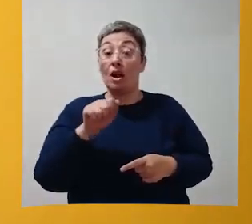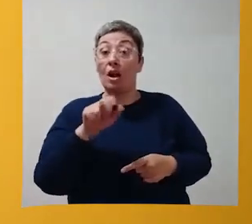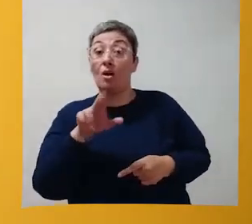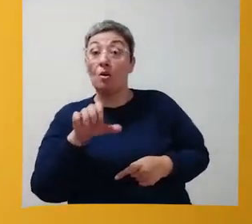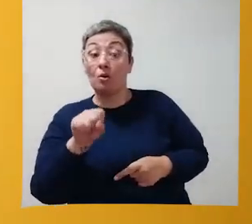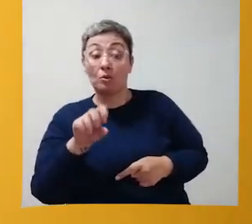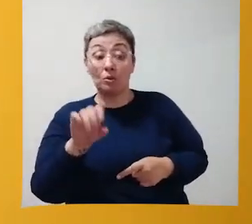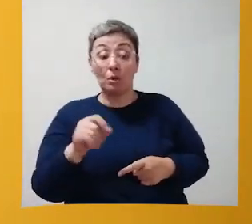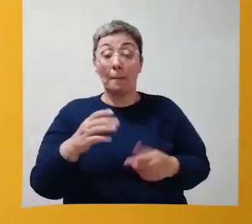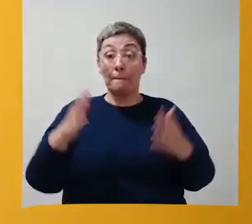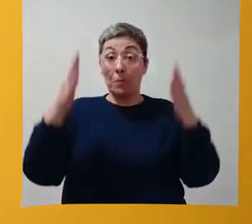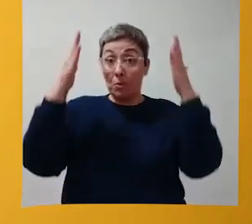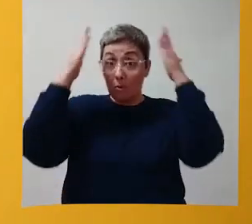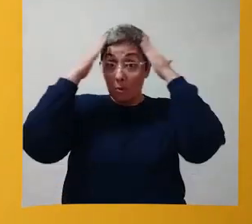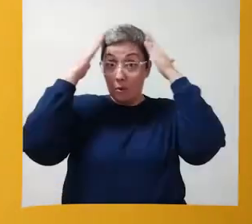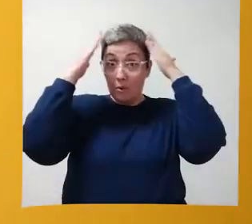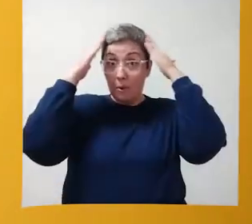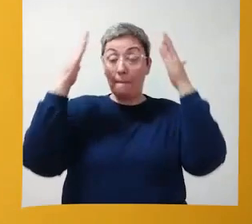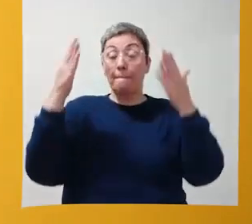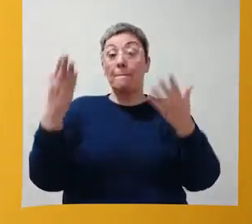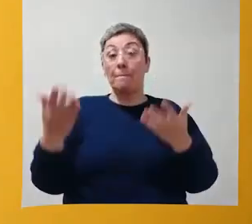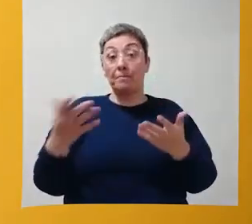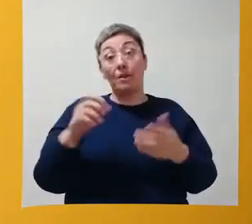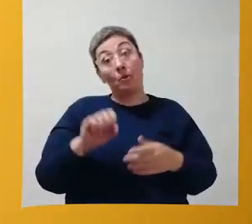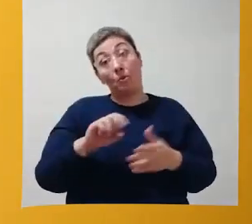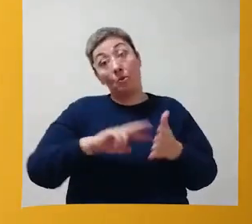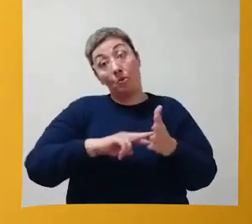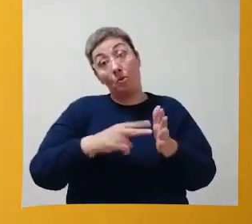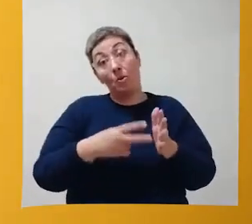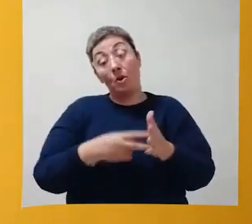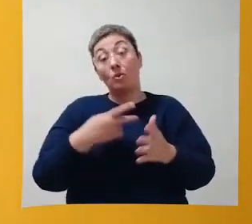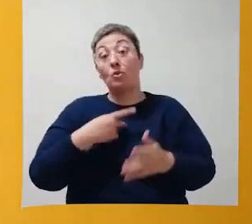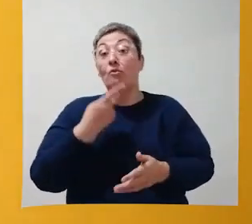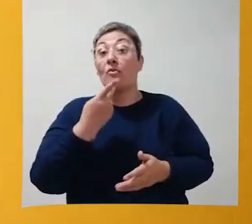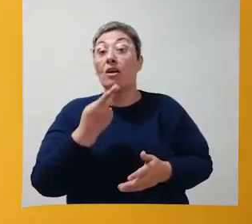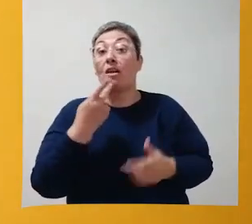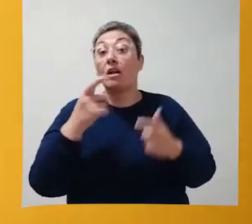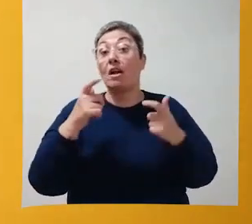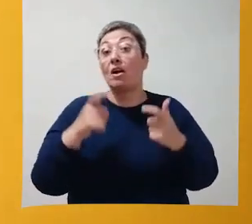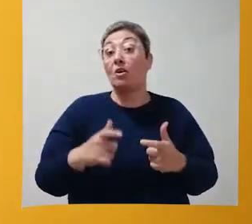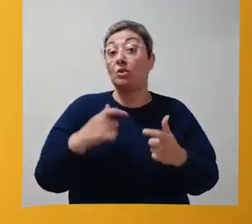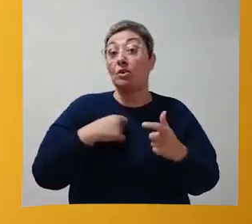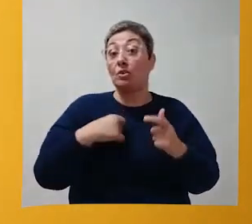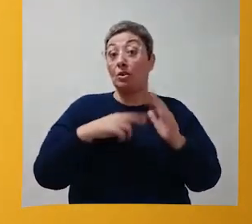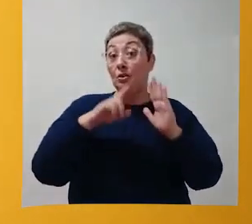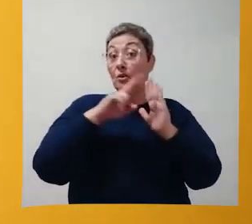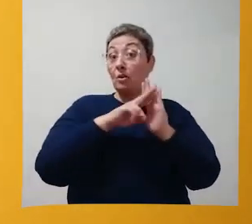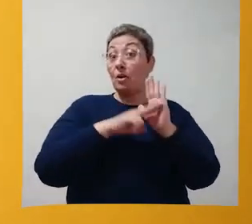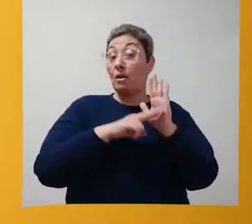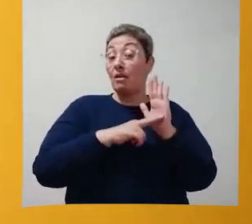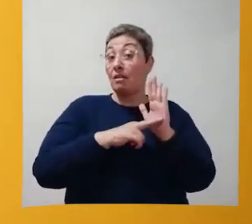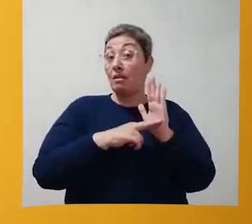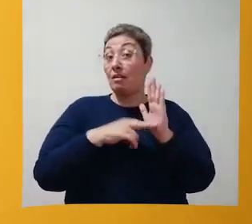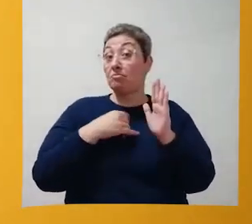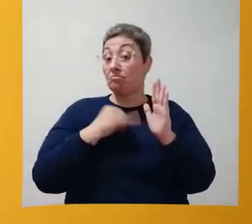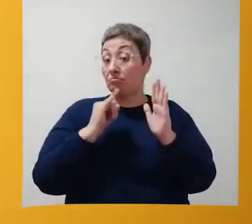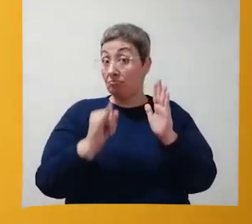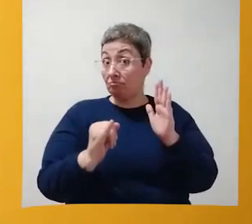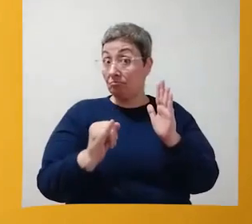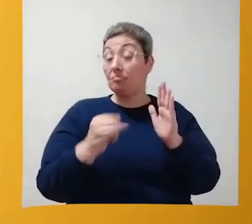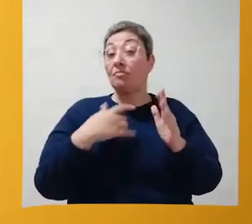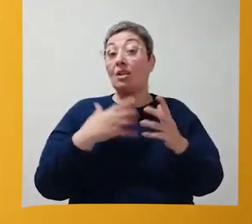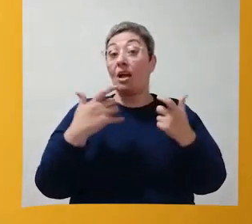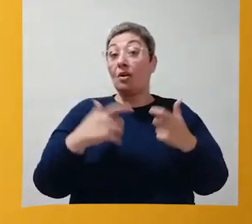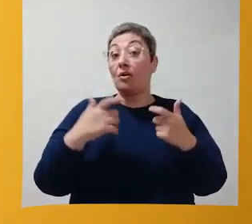Augusto, coloca a mão na cabeça. Ou seja, eu estou falando onde? Eu estou dando uma instrução para que ele